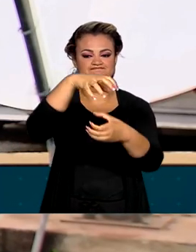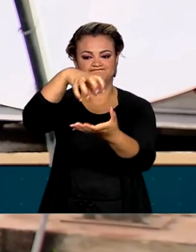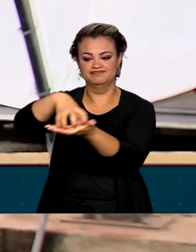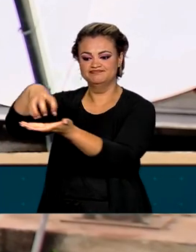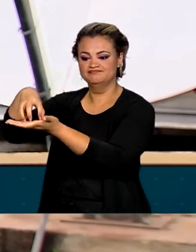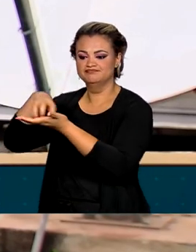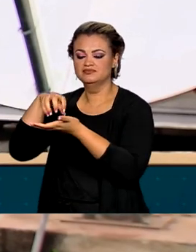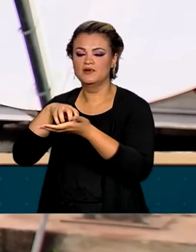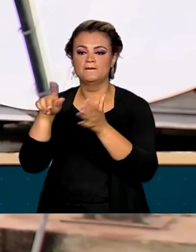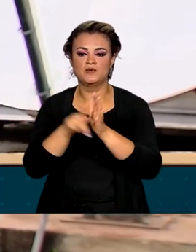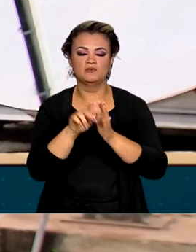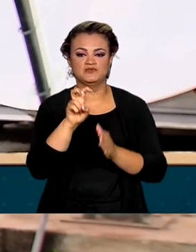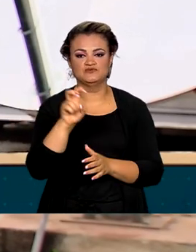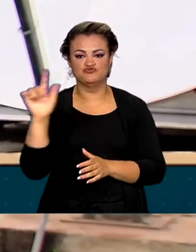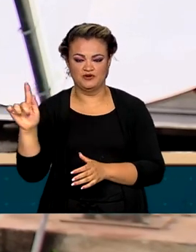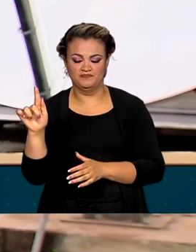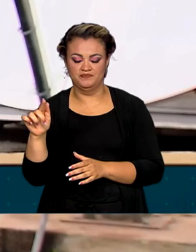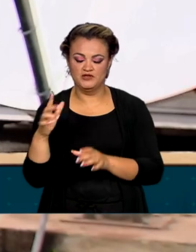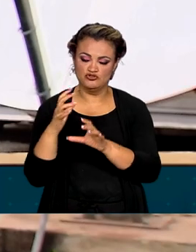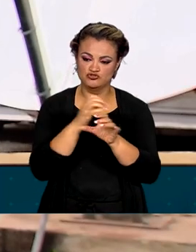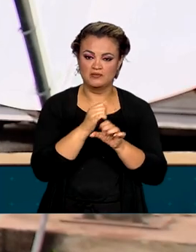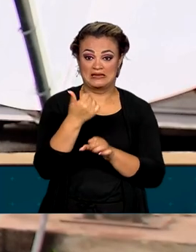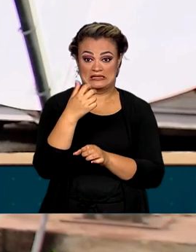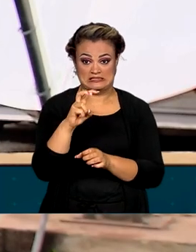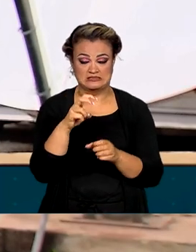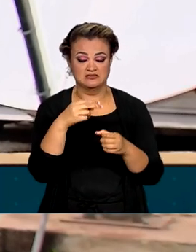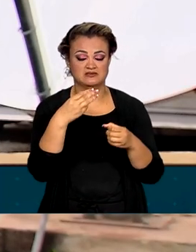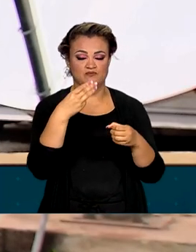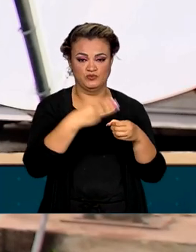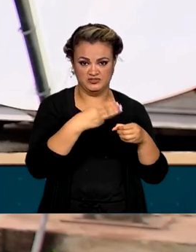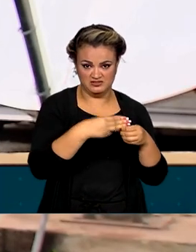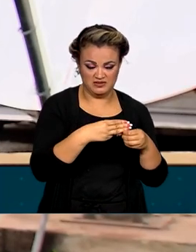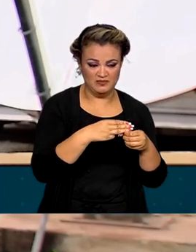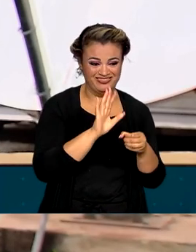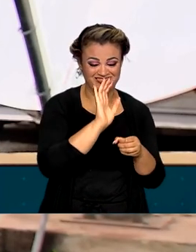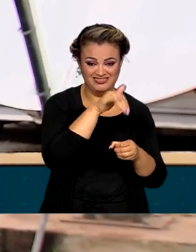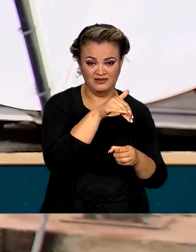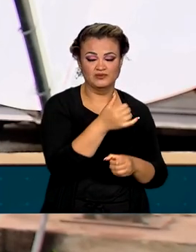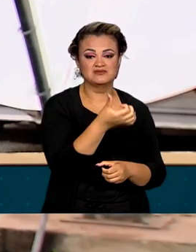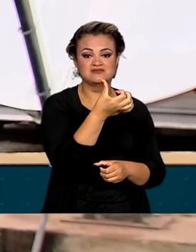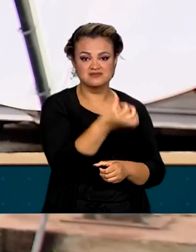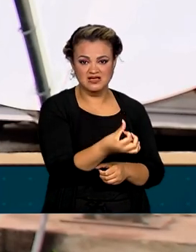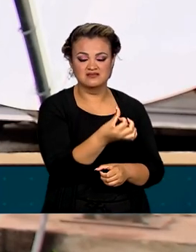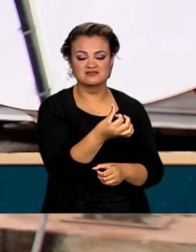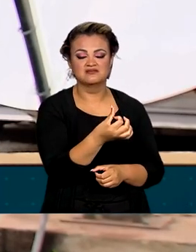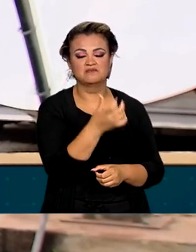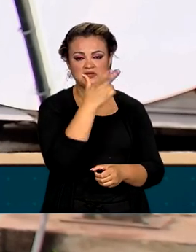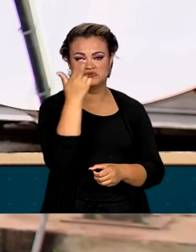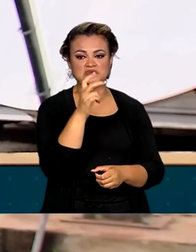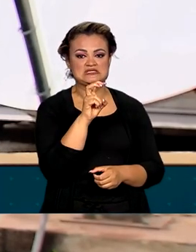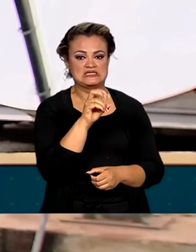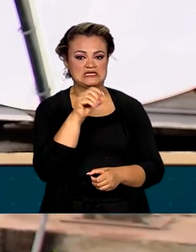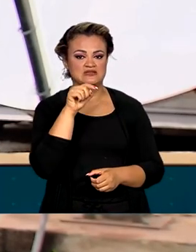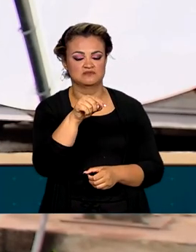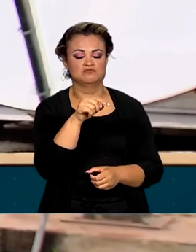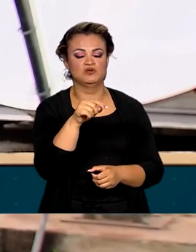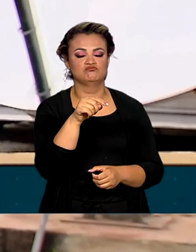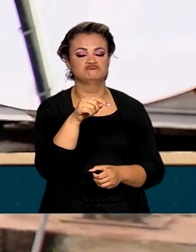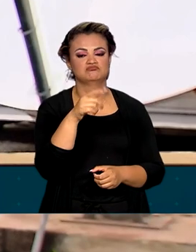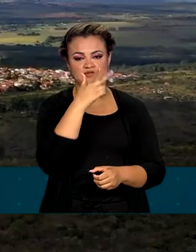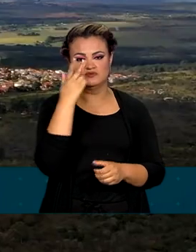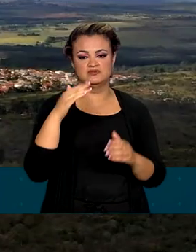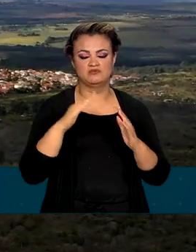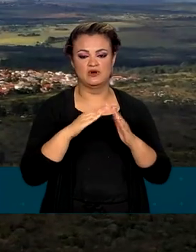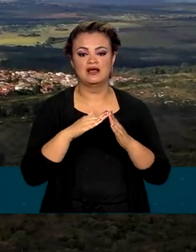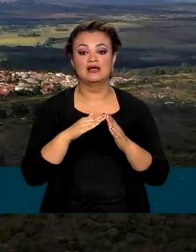localidades. Dos 15 municípios, 6 têm população com mais de 500 mil habitantes. São eles a Nanindeua, no